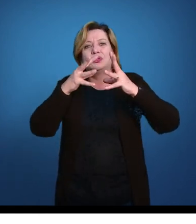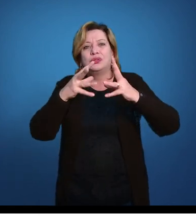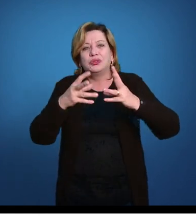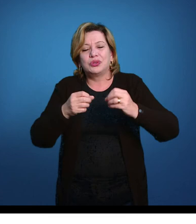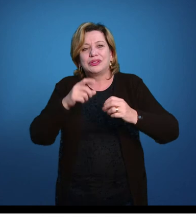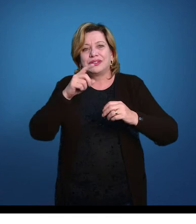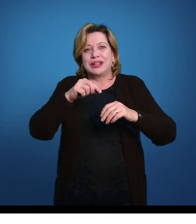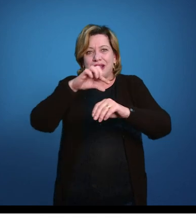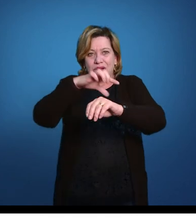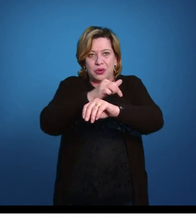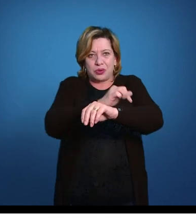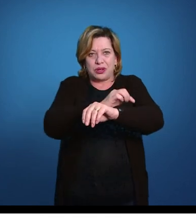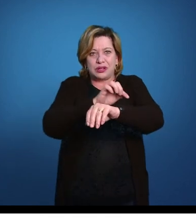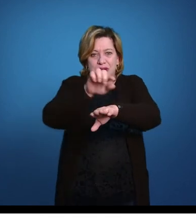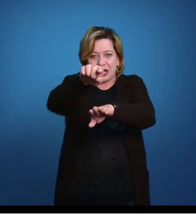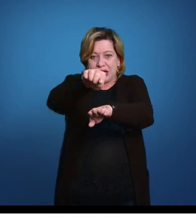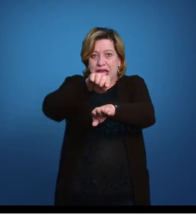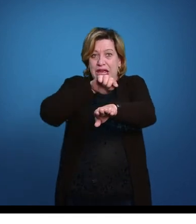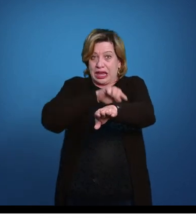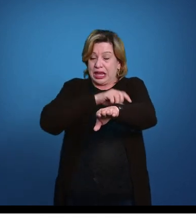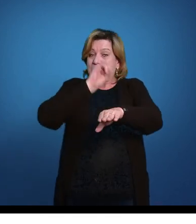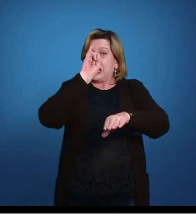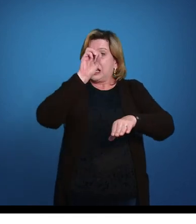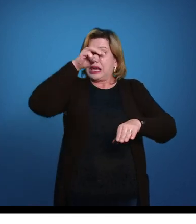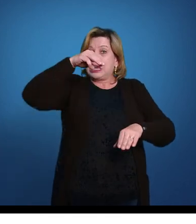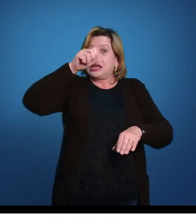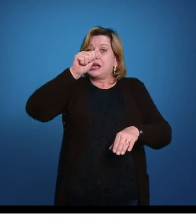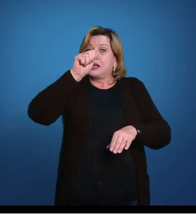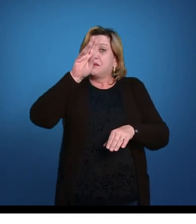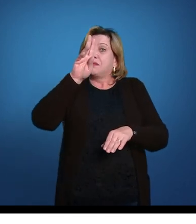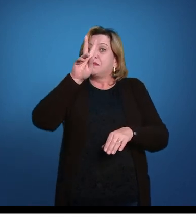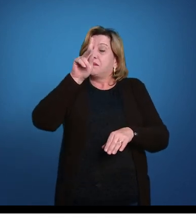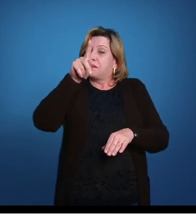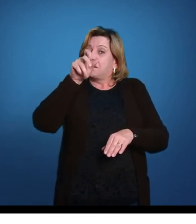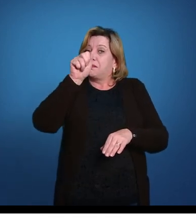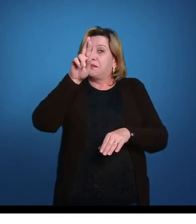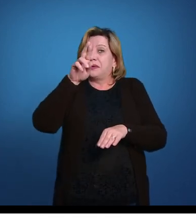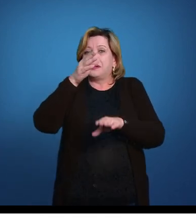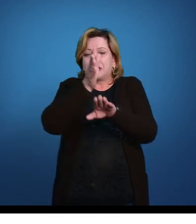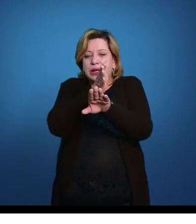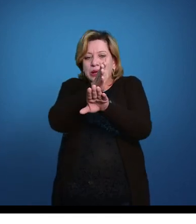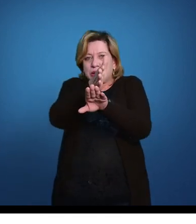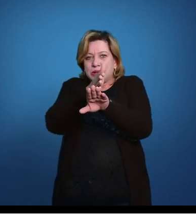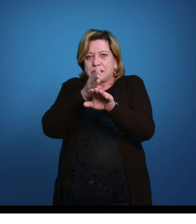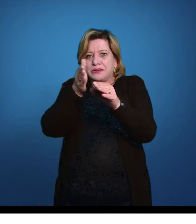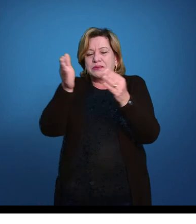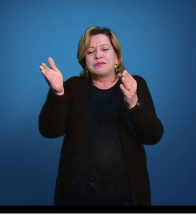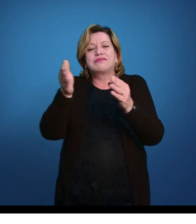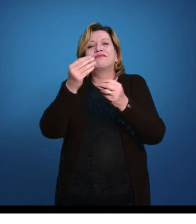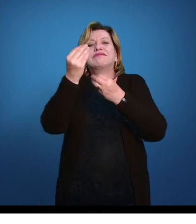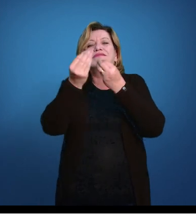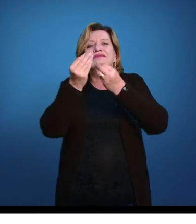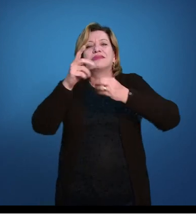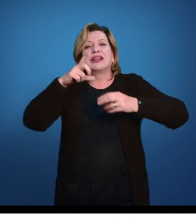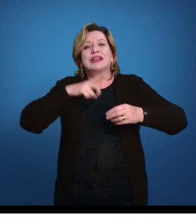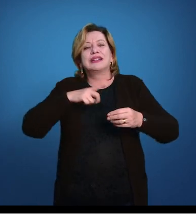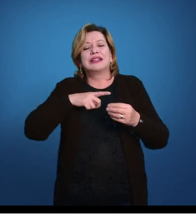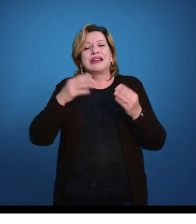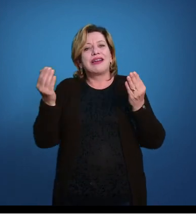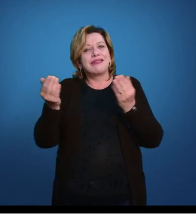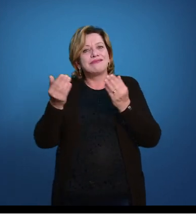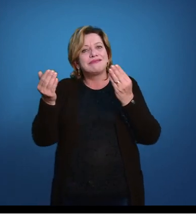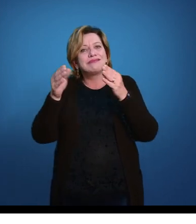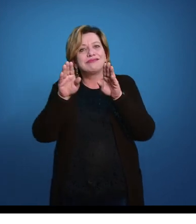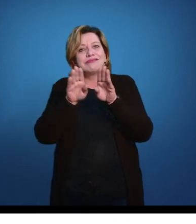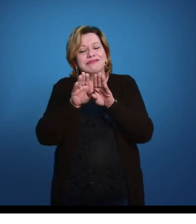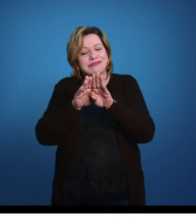ímpares. Elas estão na linha mediana do corpo do animal. Primeira dorsal, segunda dorsal, caudal e anal. E temos agora, e